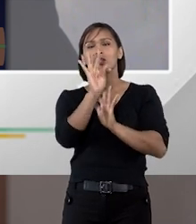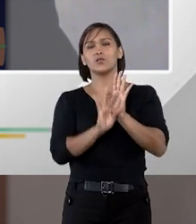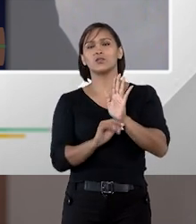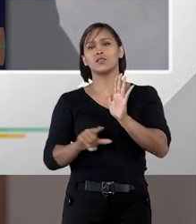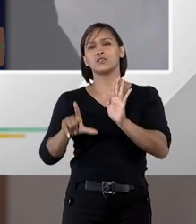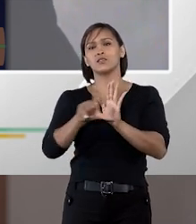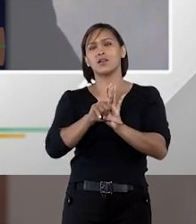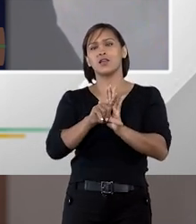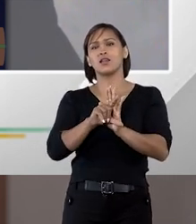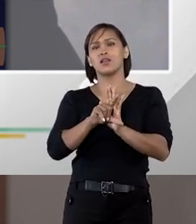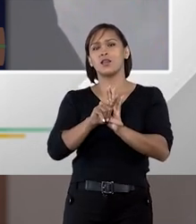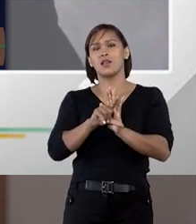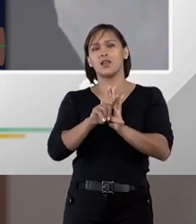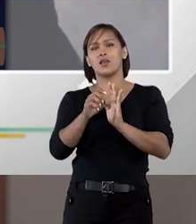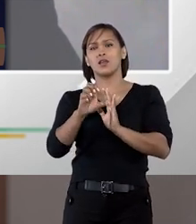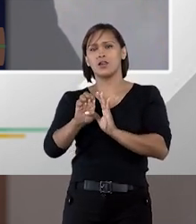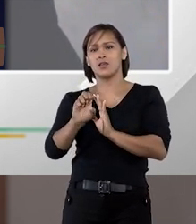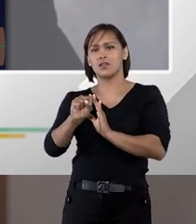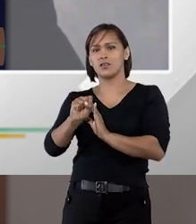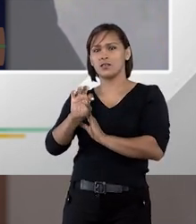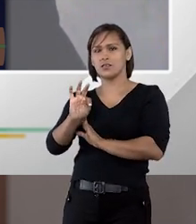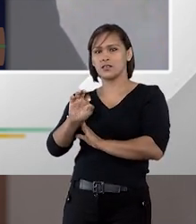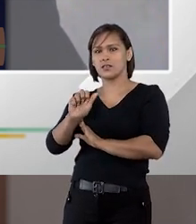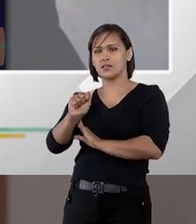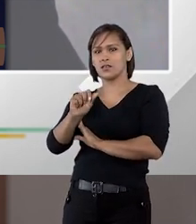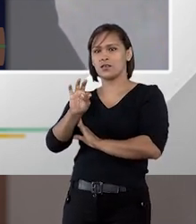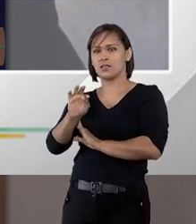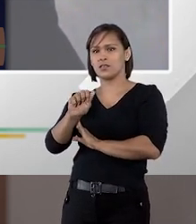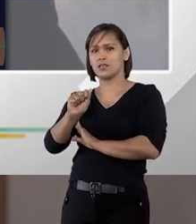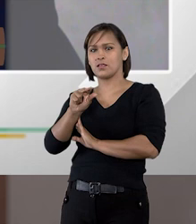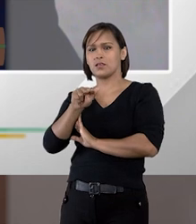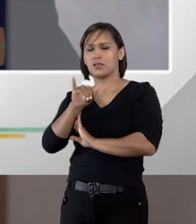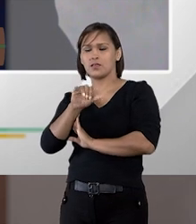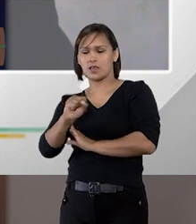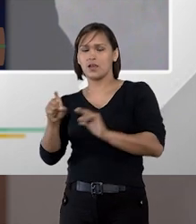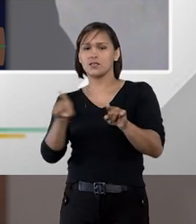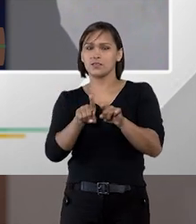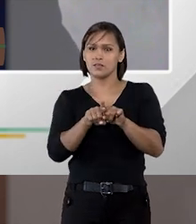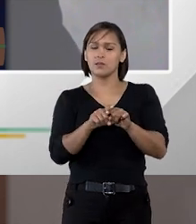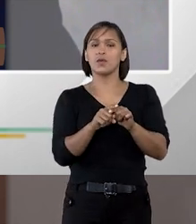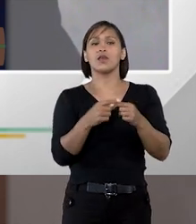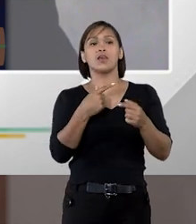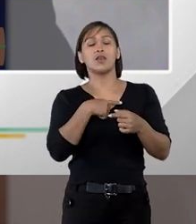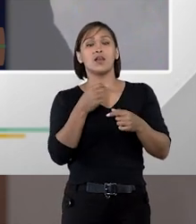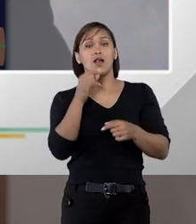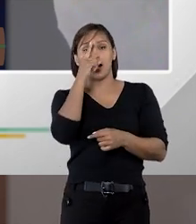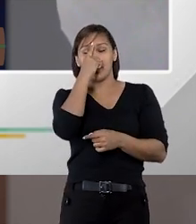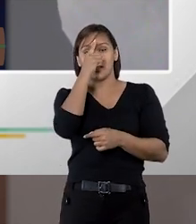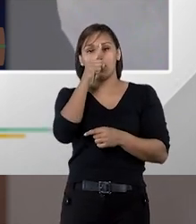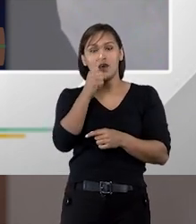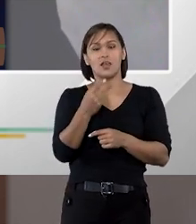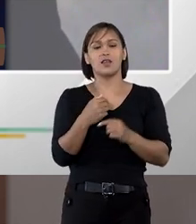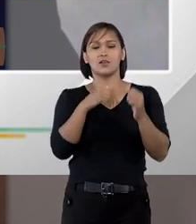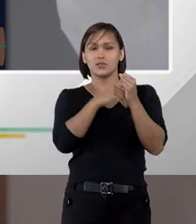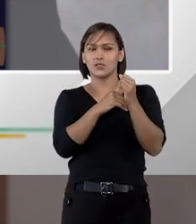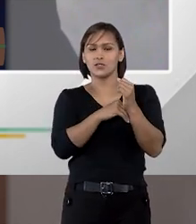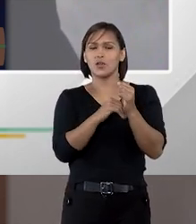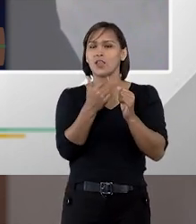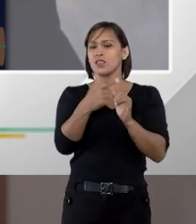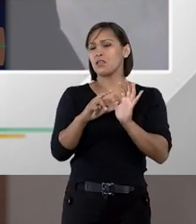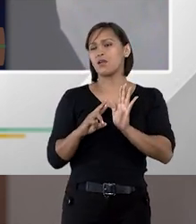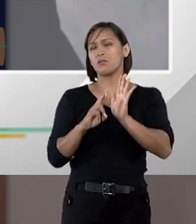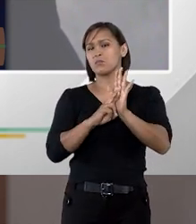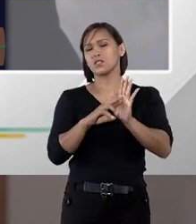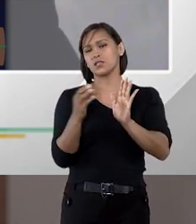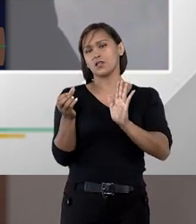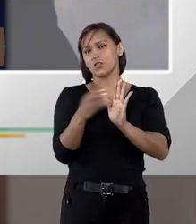texto da lei das estatais da lei 13.303 de 2016 então a ideia do orçamento sigiloso não